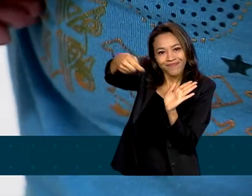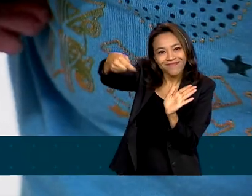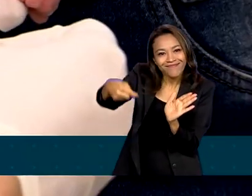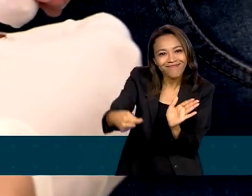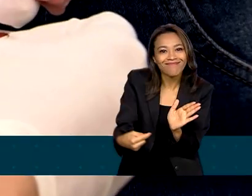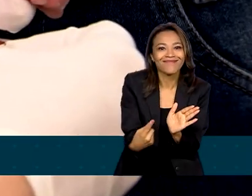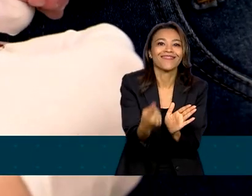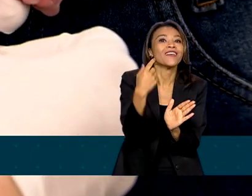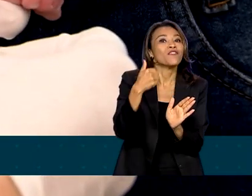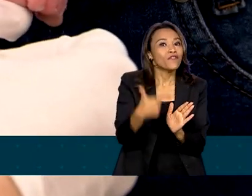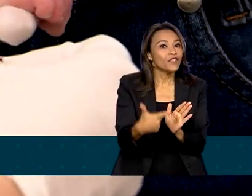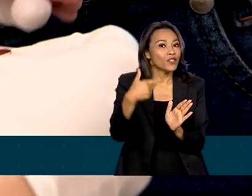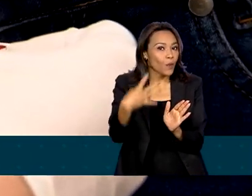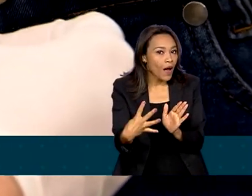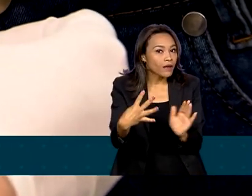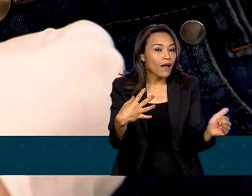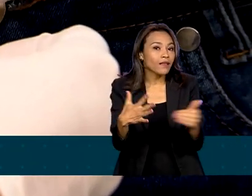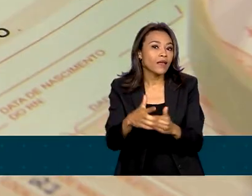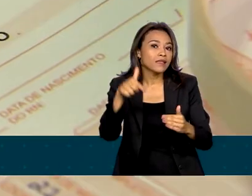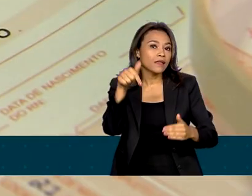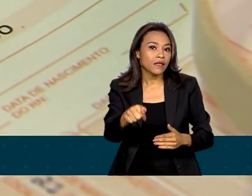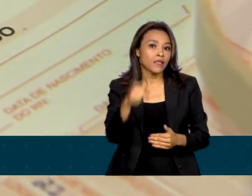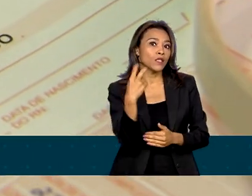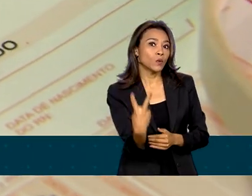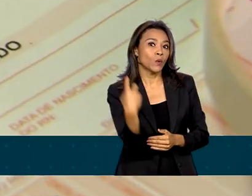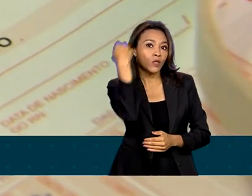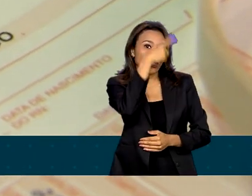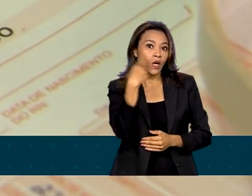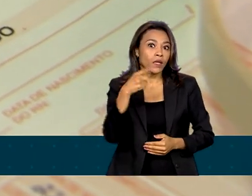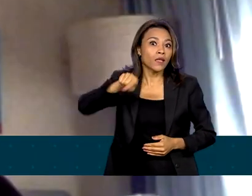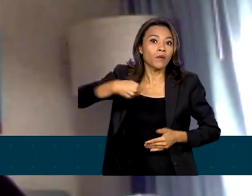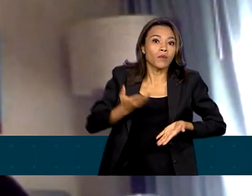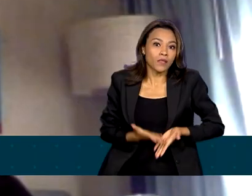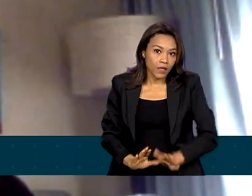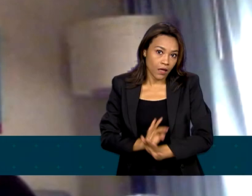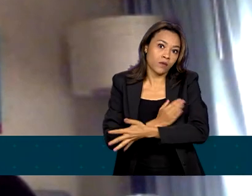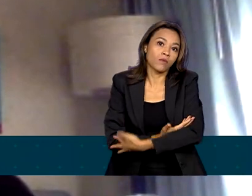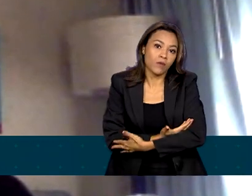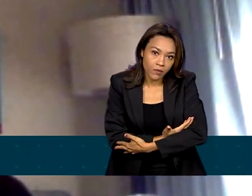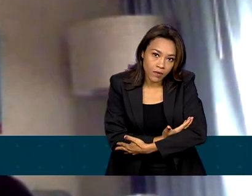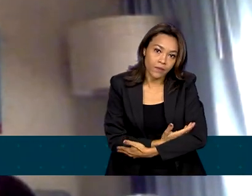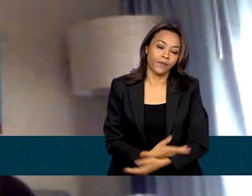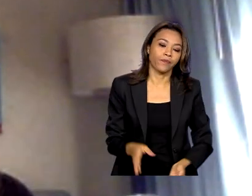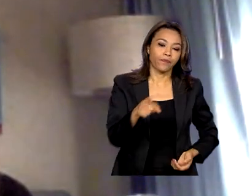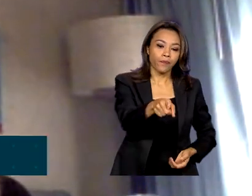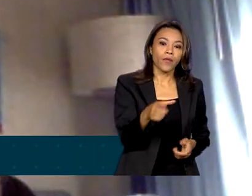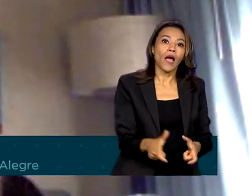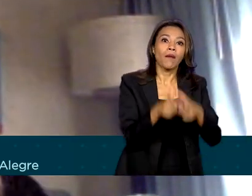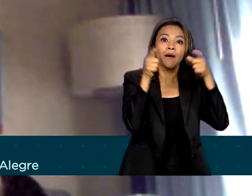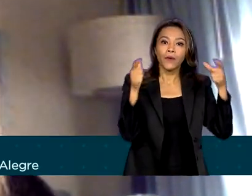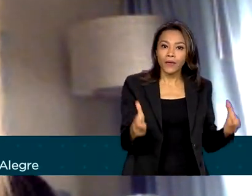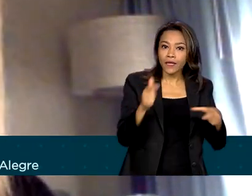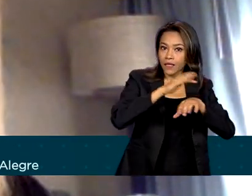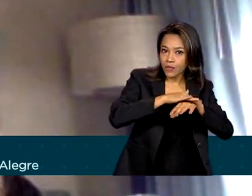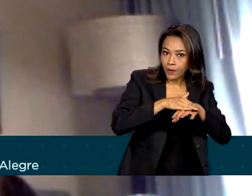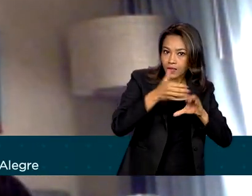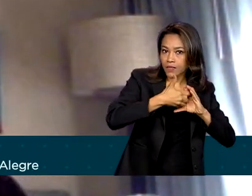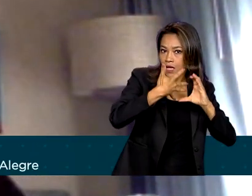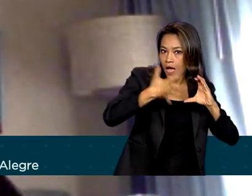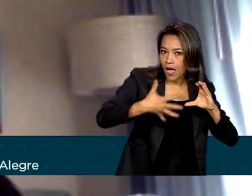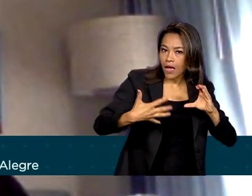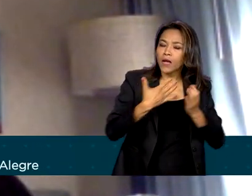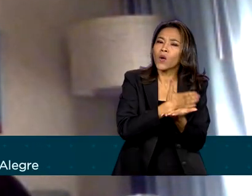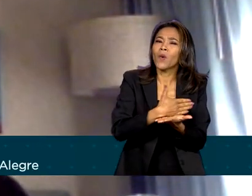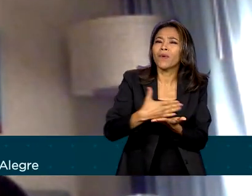de 24 a 72 horas depois do nascimento. A maior parte das doenças raras, ela inicia